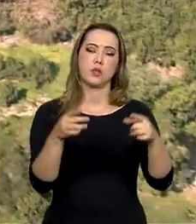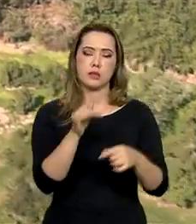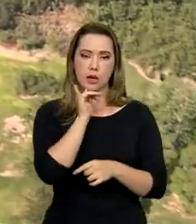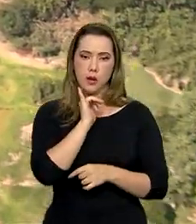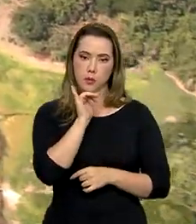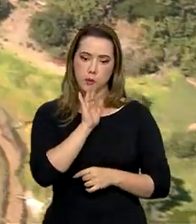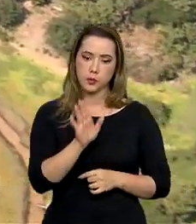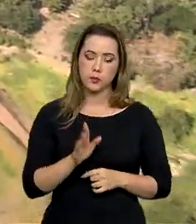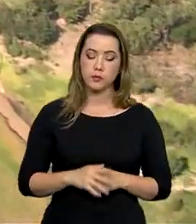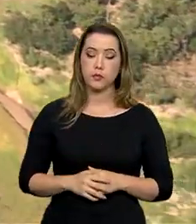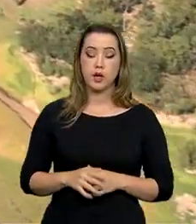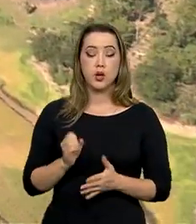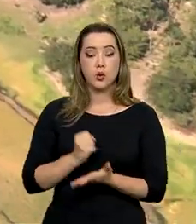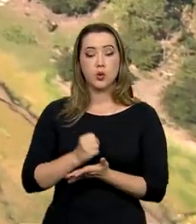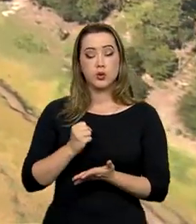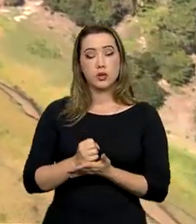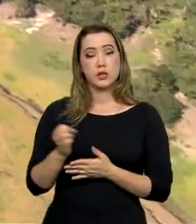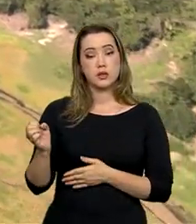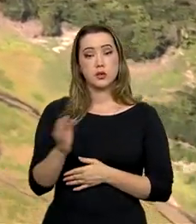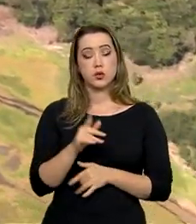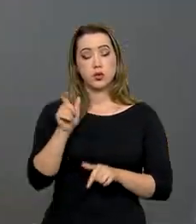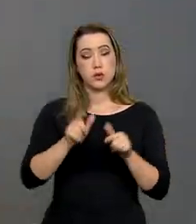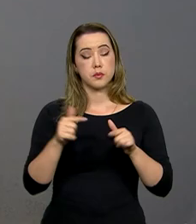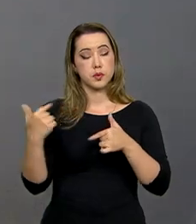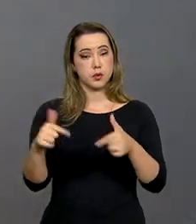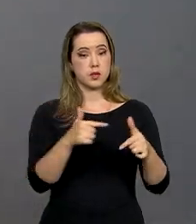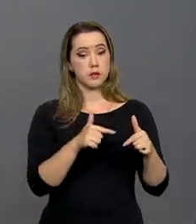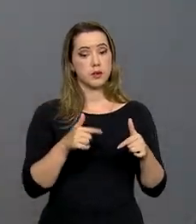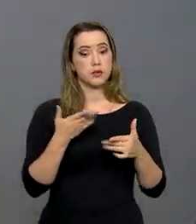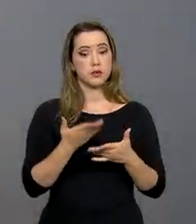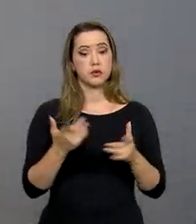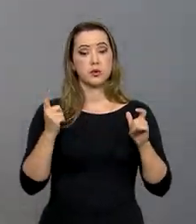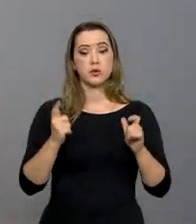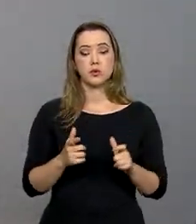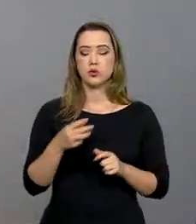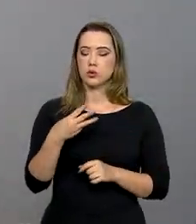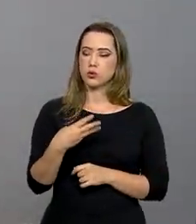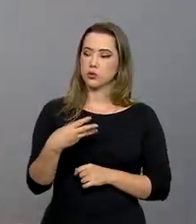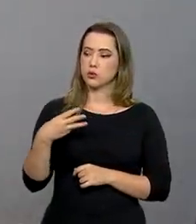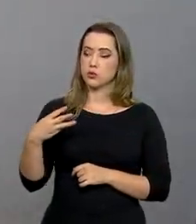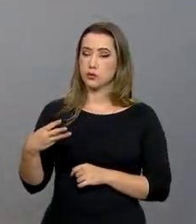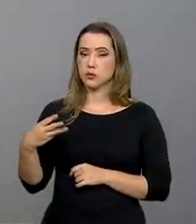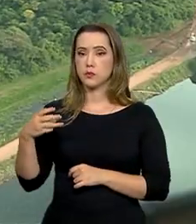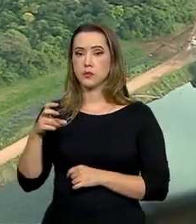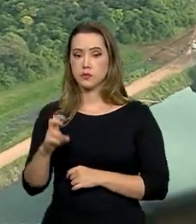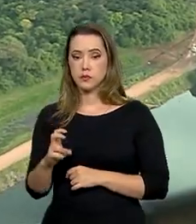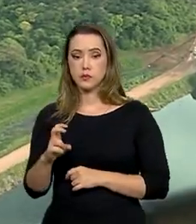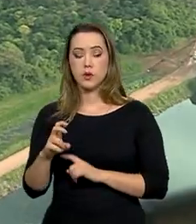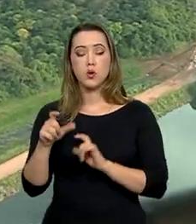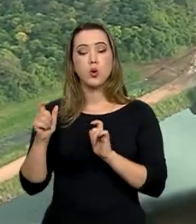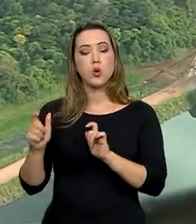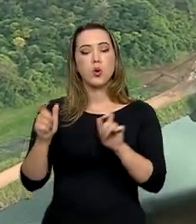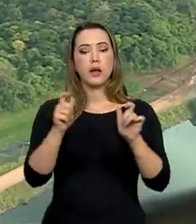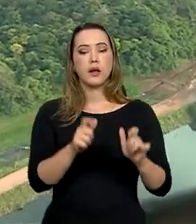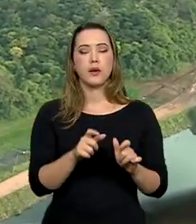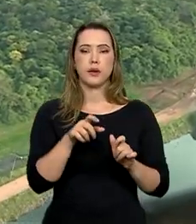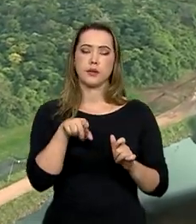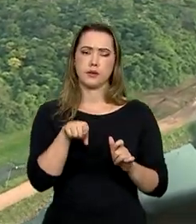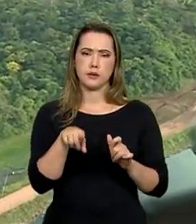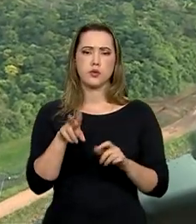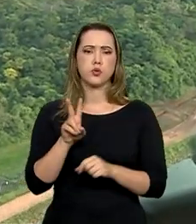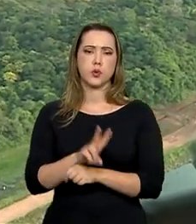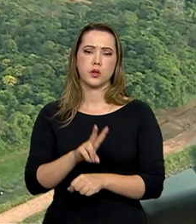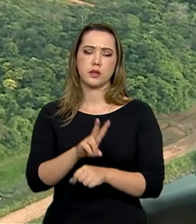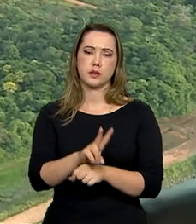por exemplo, a contratação de novos servidores para trabalhar nas 335 unidades de conservação